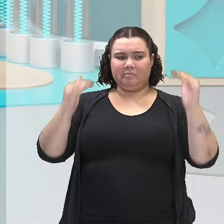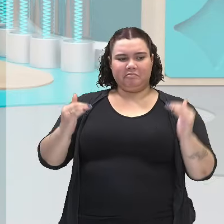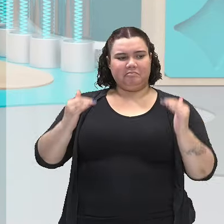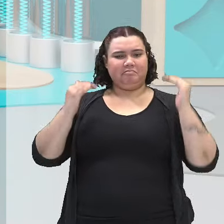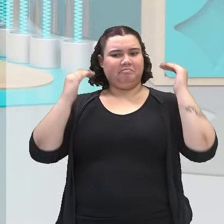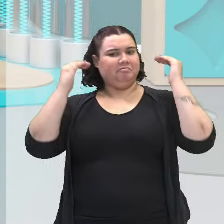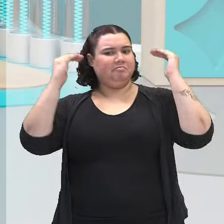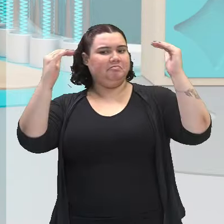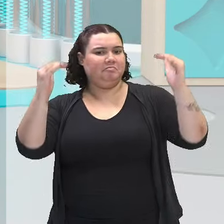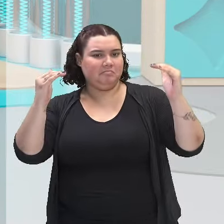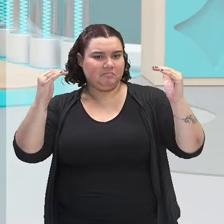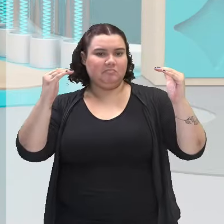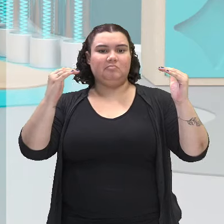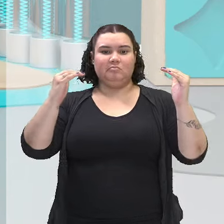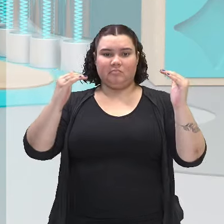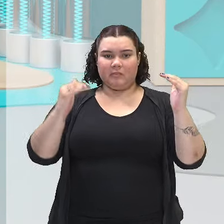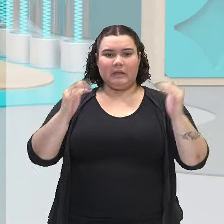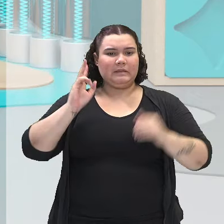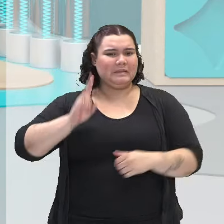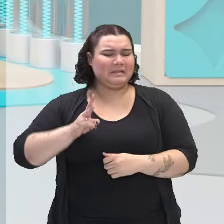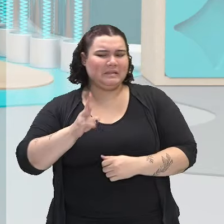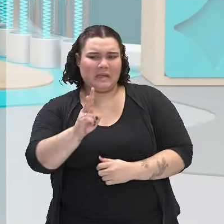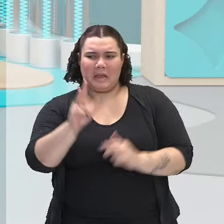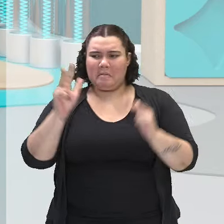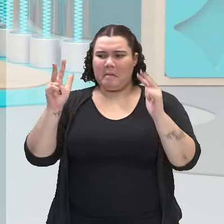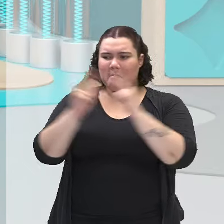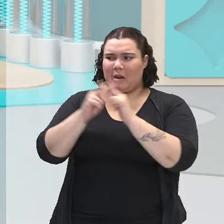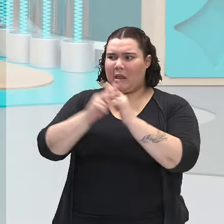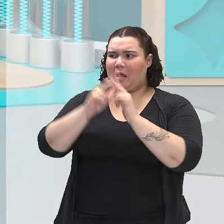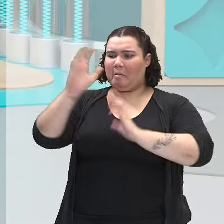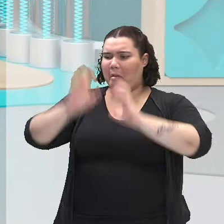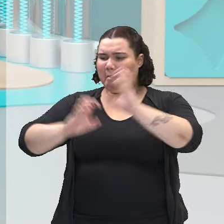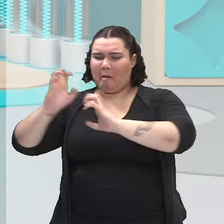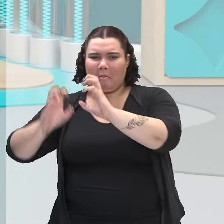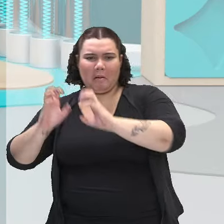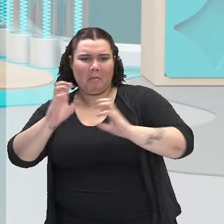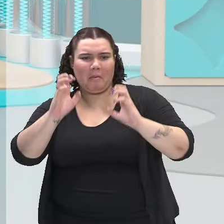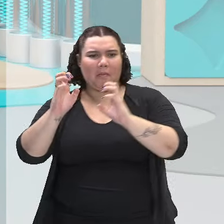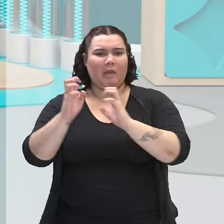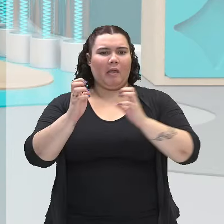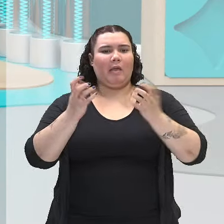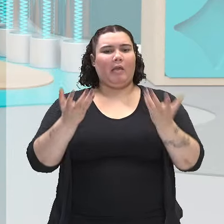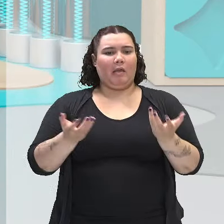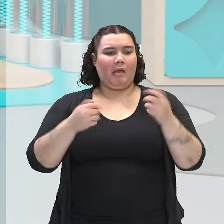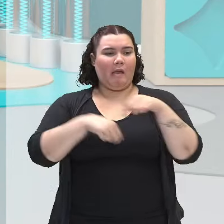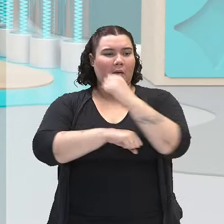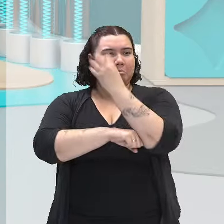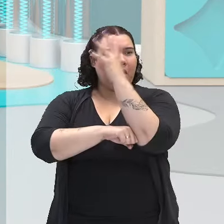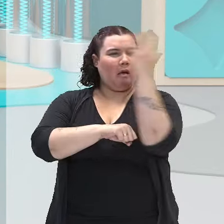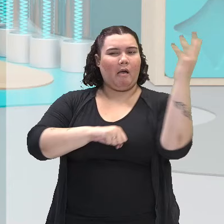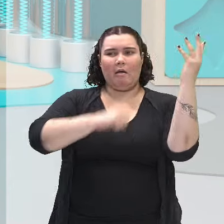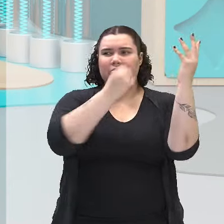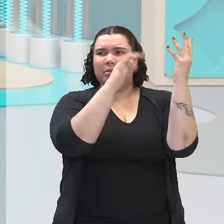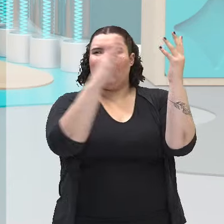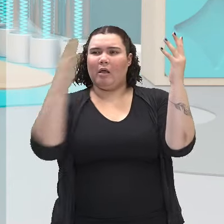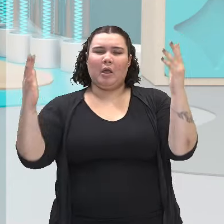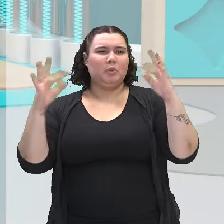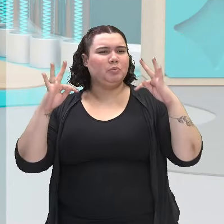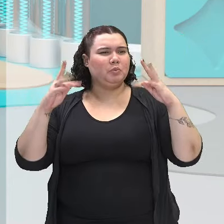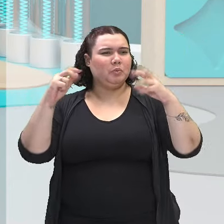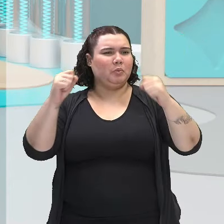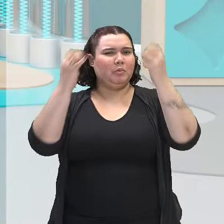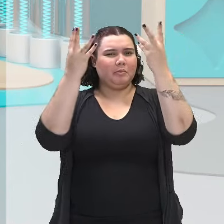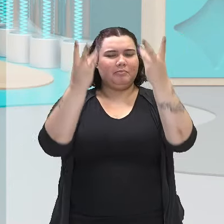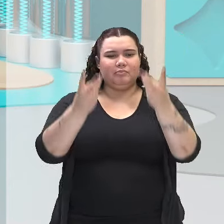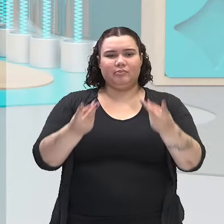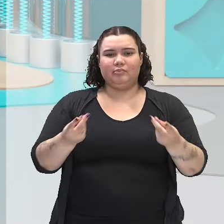superiores, constantemente brigando entre si e destruindo o que há em volta.